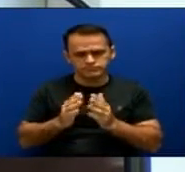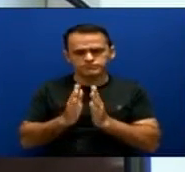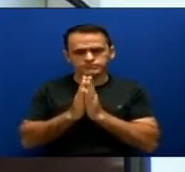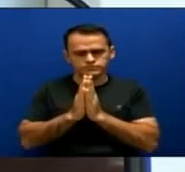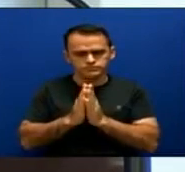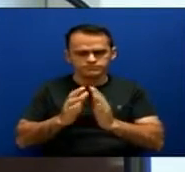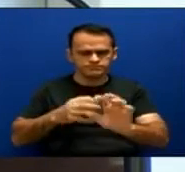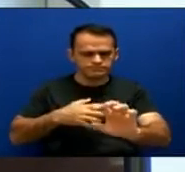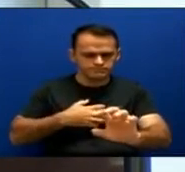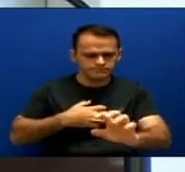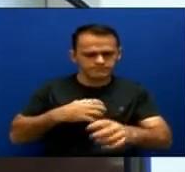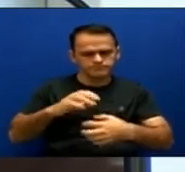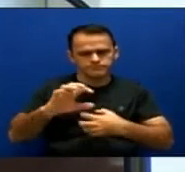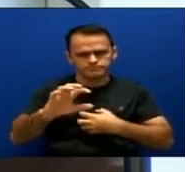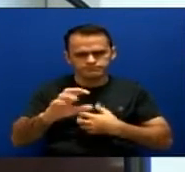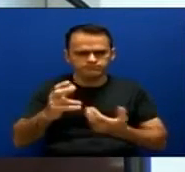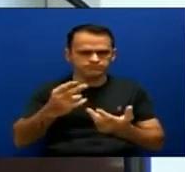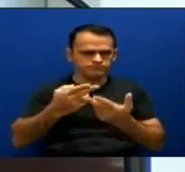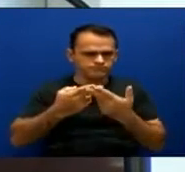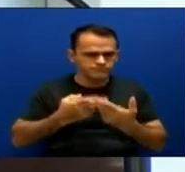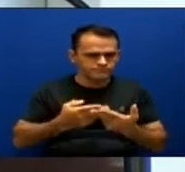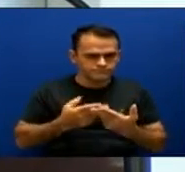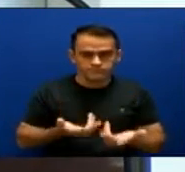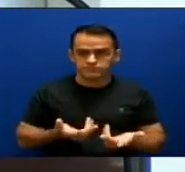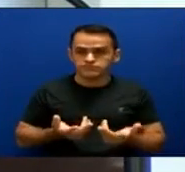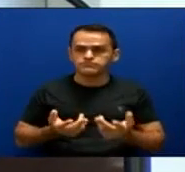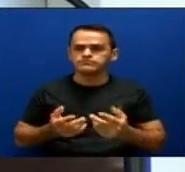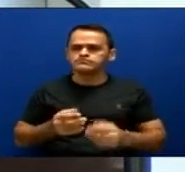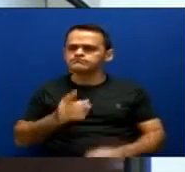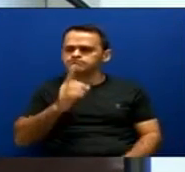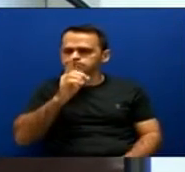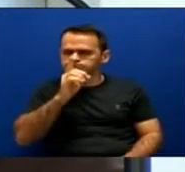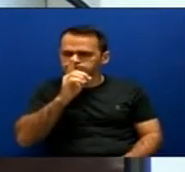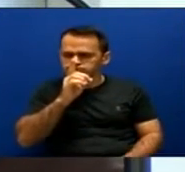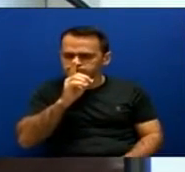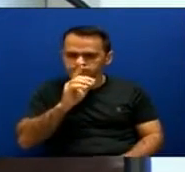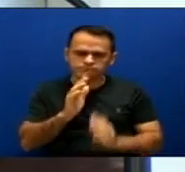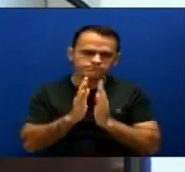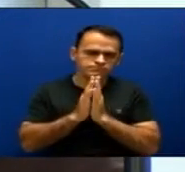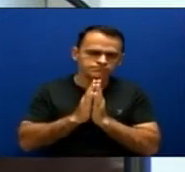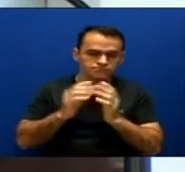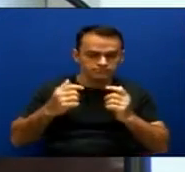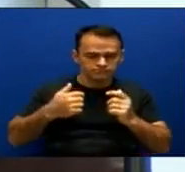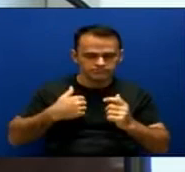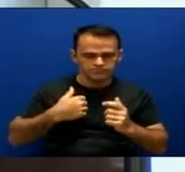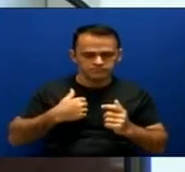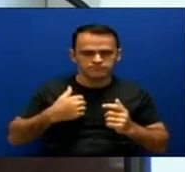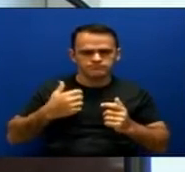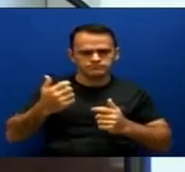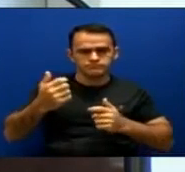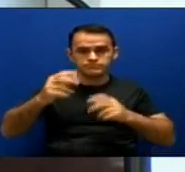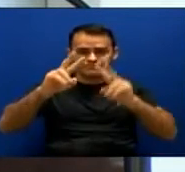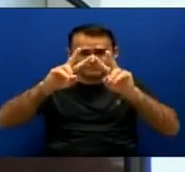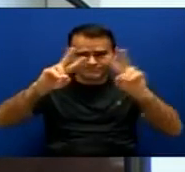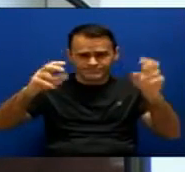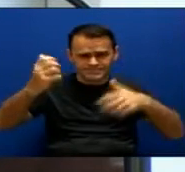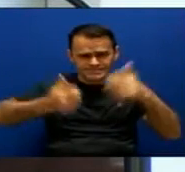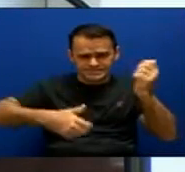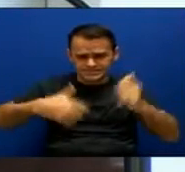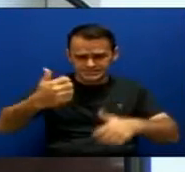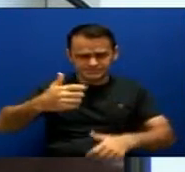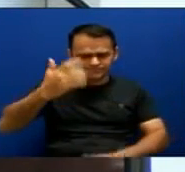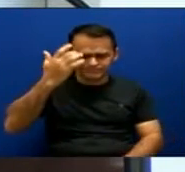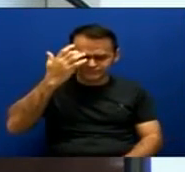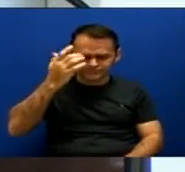de todos o silêncio, por favor, para o que vai ser explanado. Não é uma questão fácil, é uma